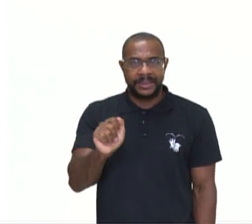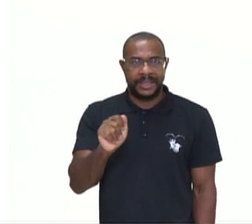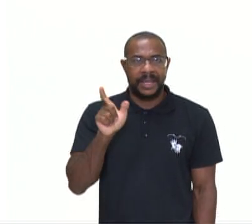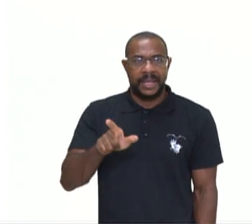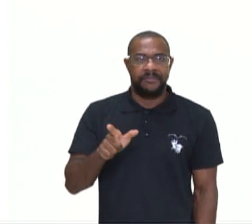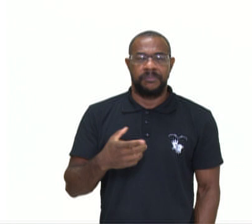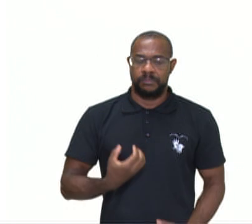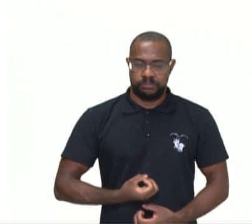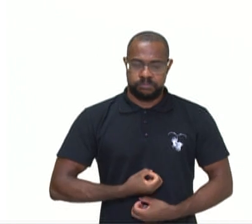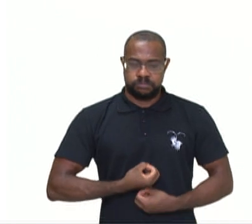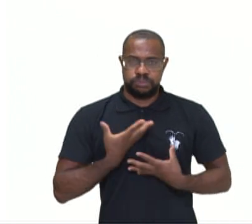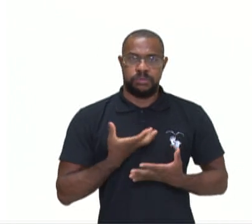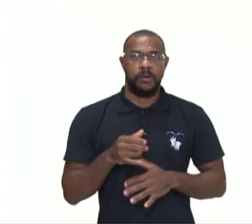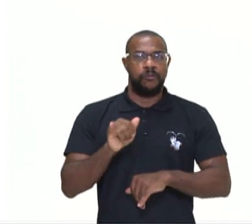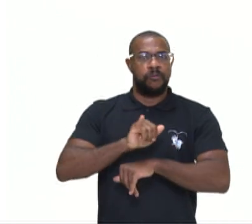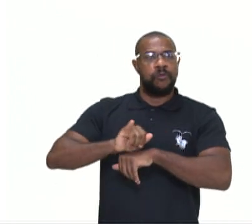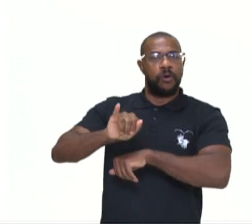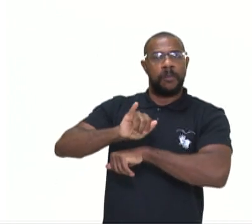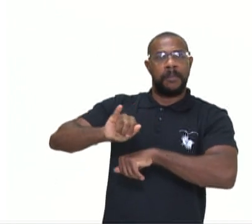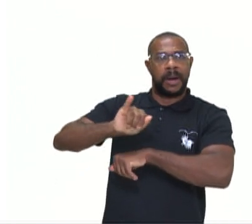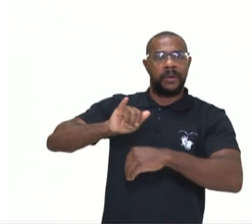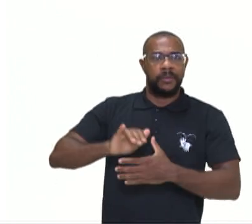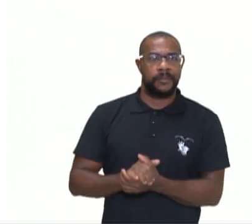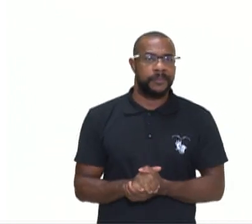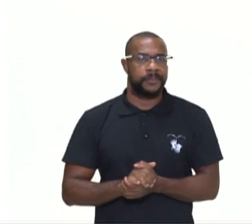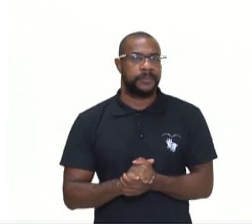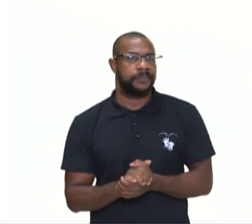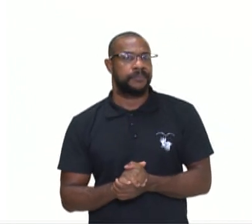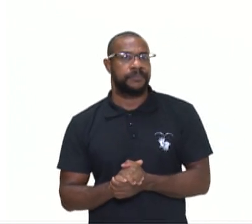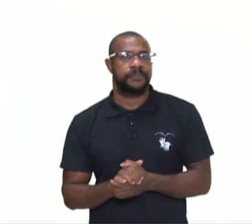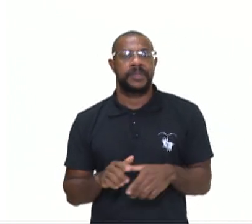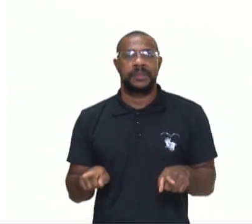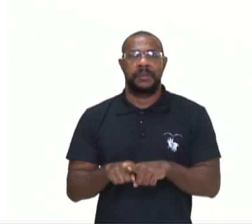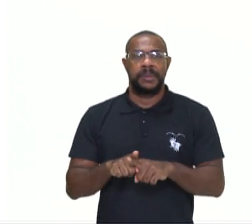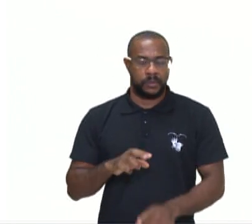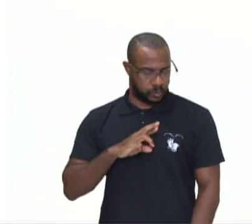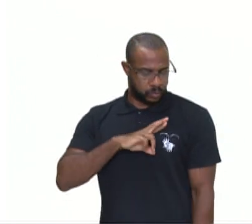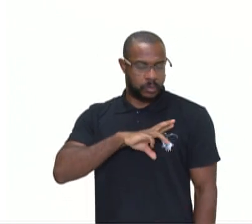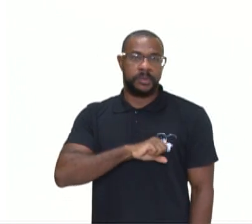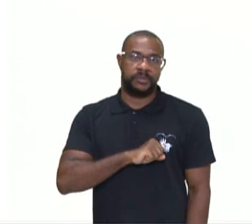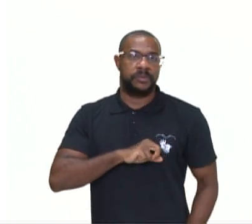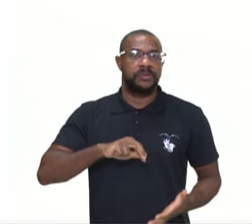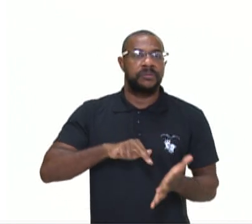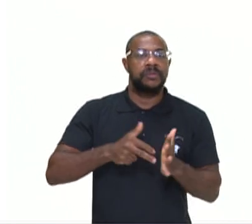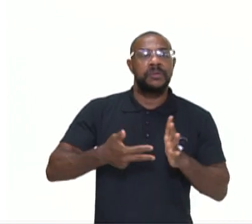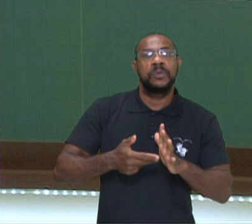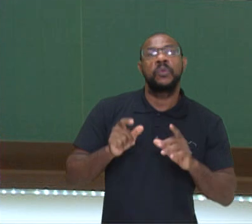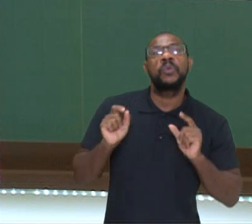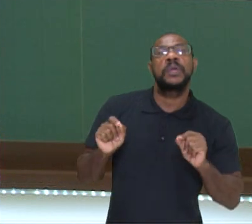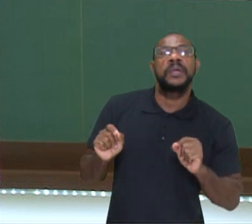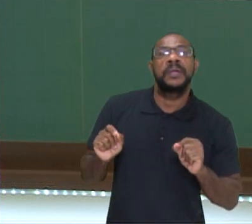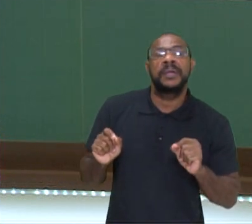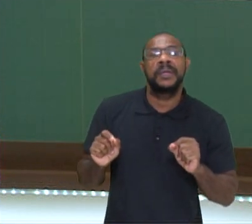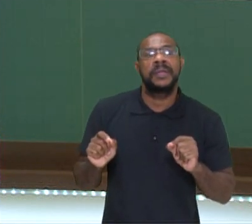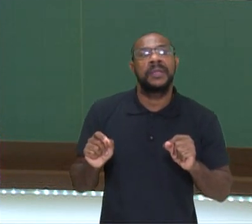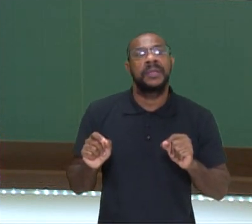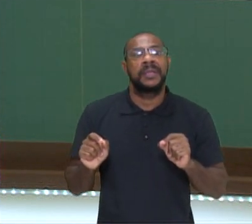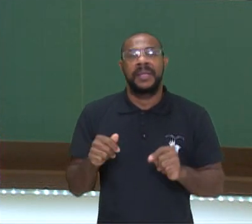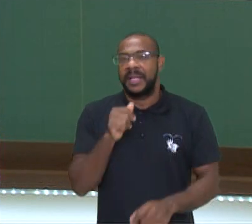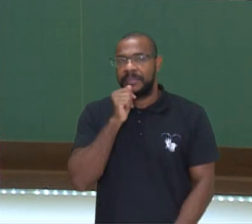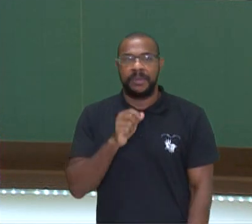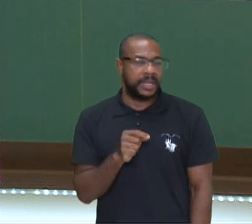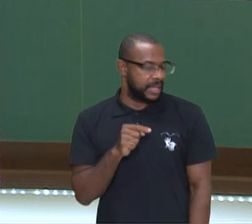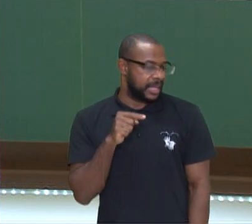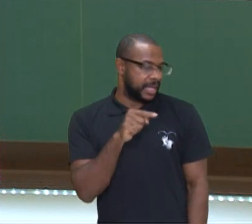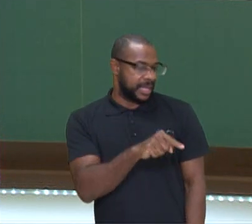para o poema. A oposição ao romantismo, que significava o quê? Eles têm